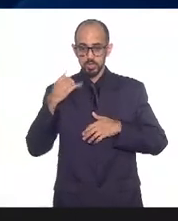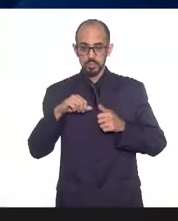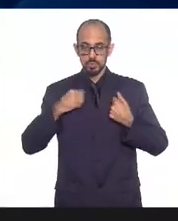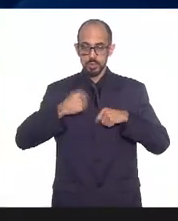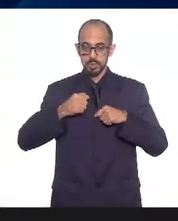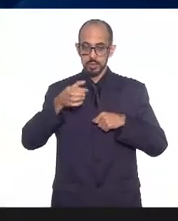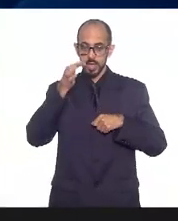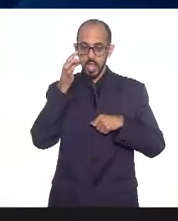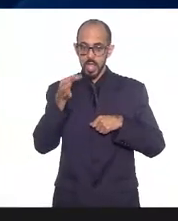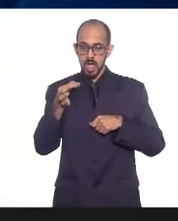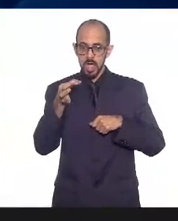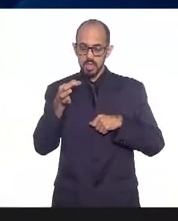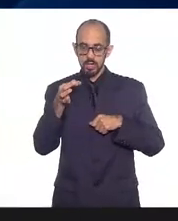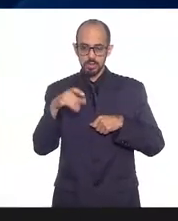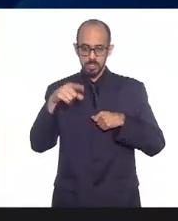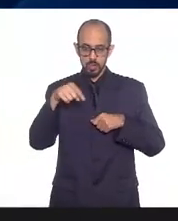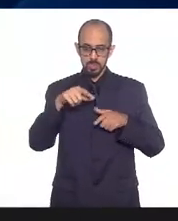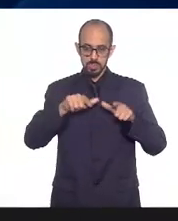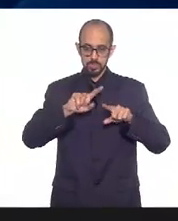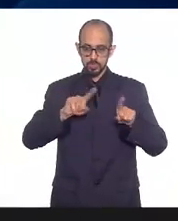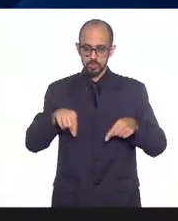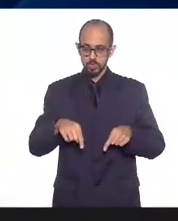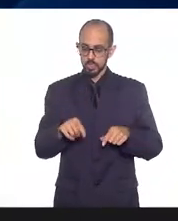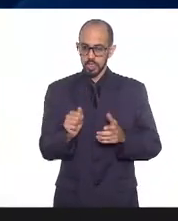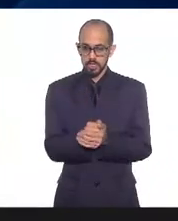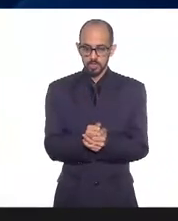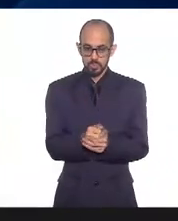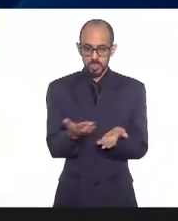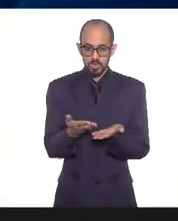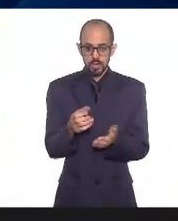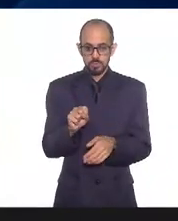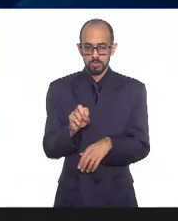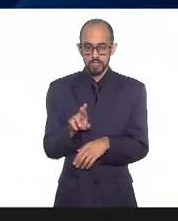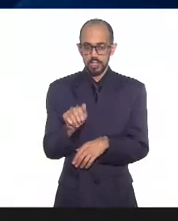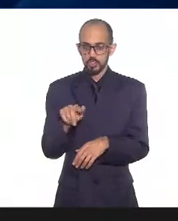atenção a esses trabalhadores e passar para o Sérgio em finalizar isso.